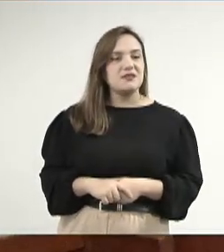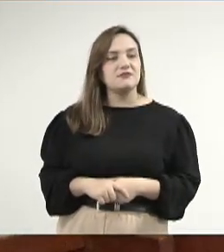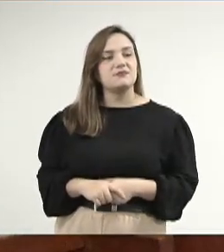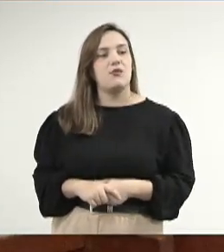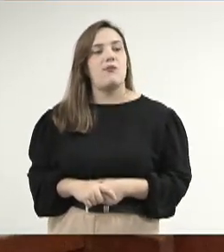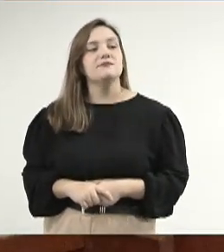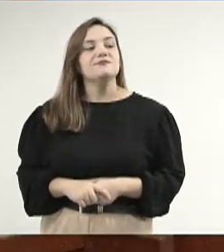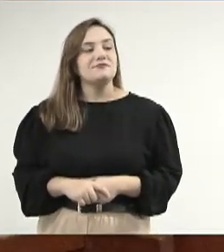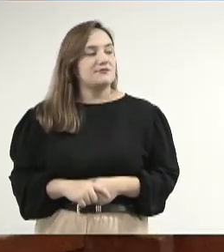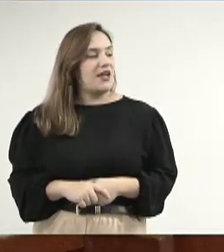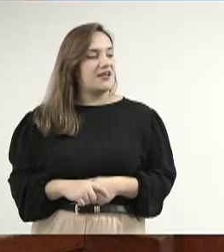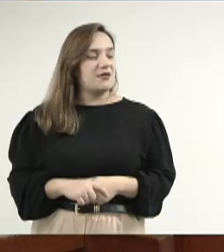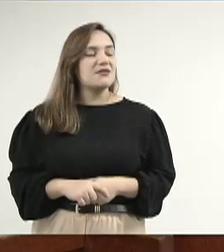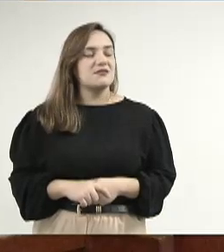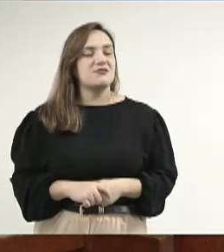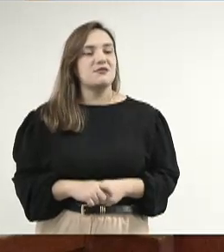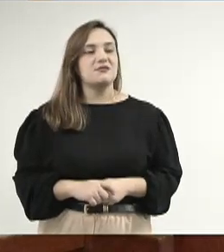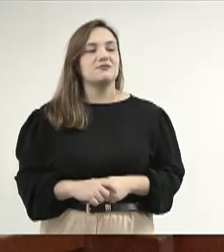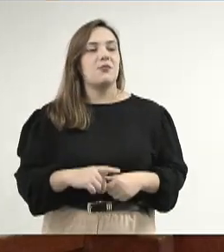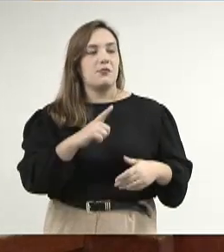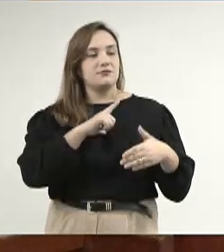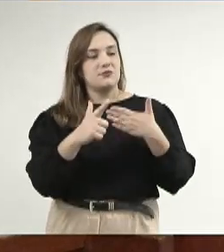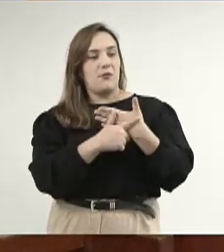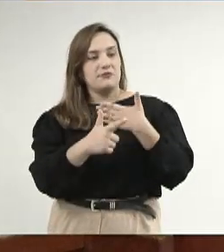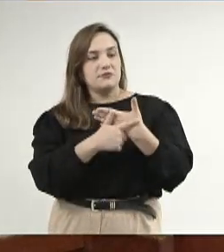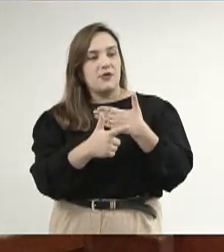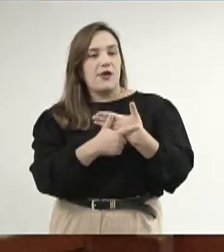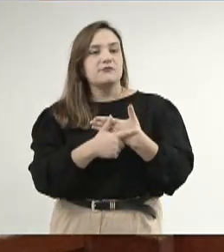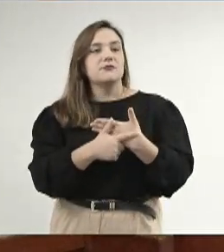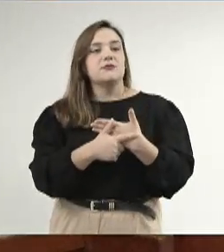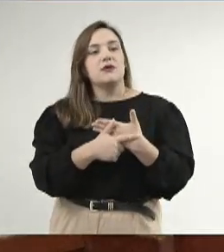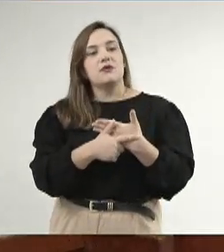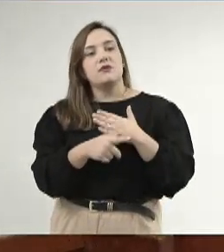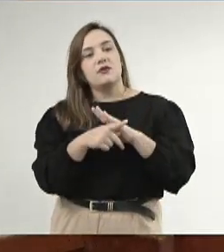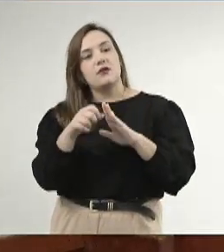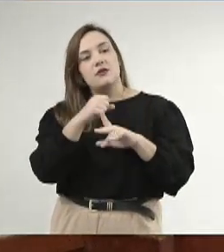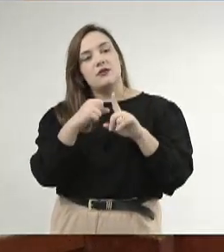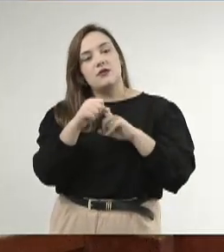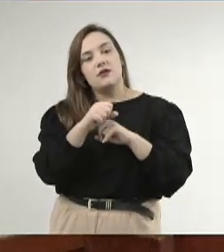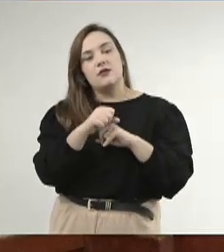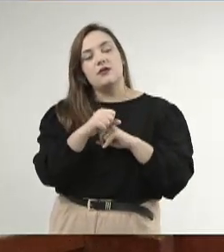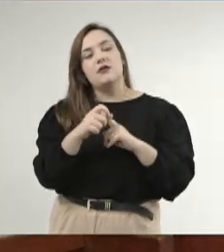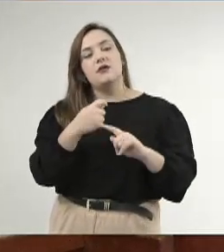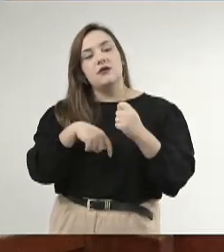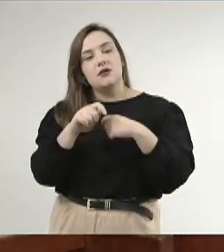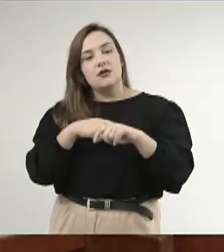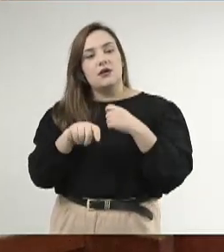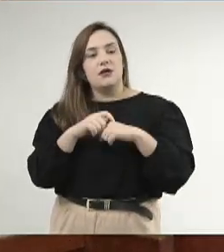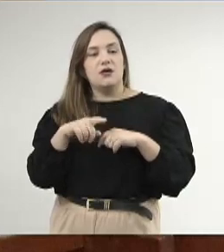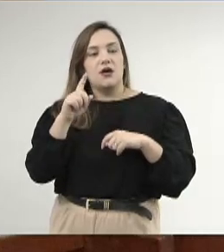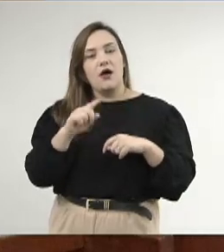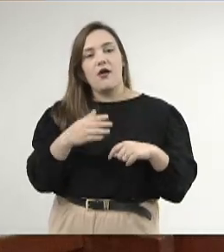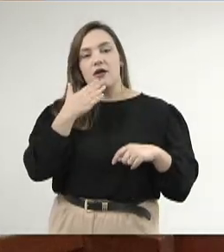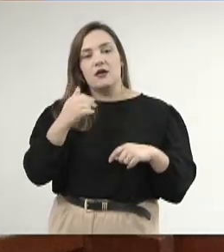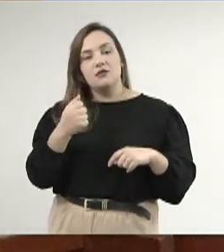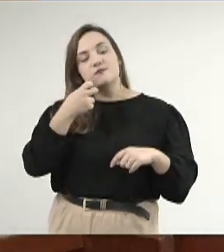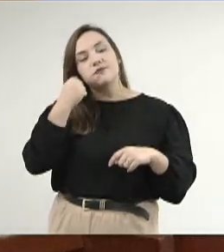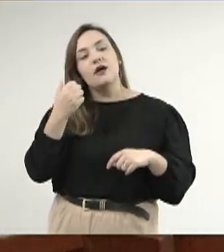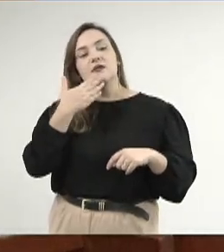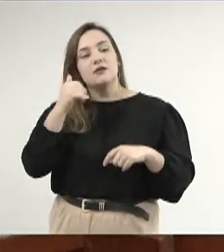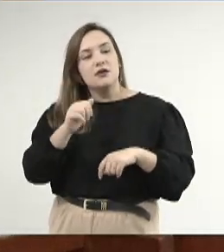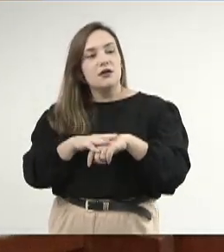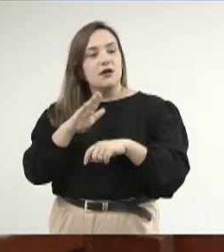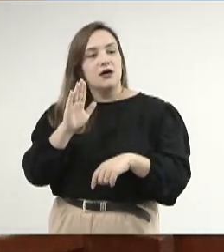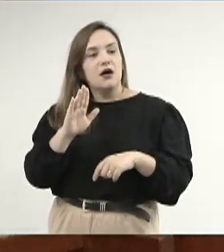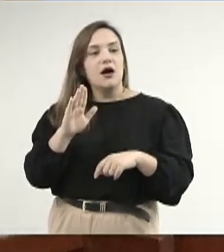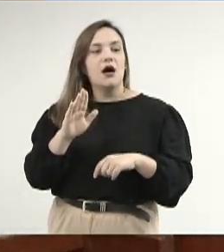inclusão social e econômica, o cooperativismo pode ser considerado o modelo de negócio mais viável para o desenvolvimento de